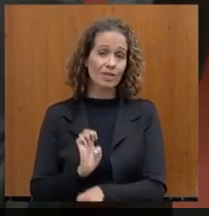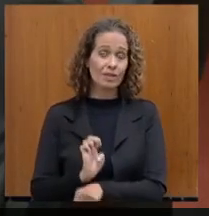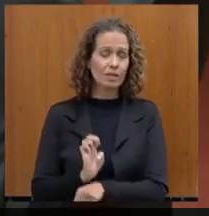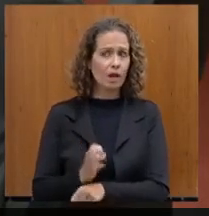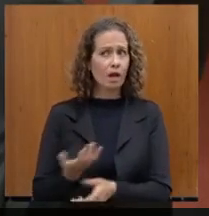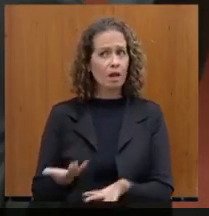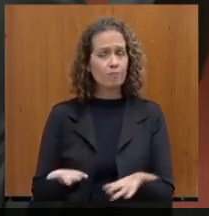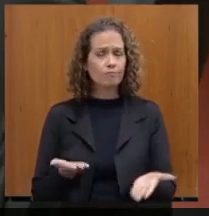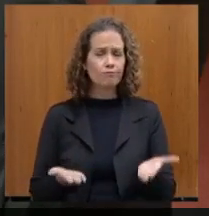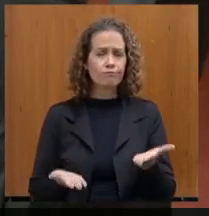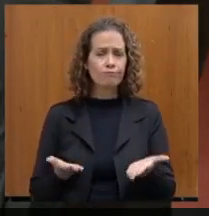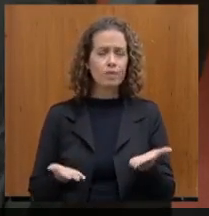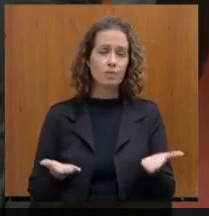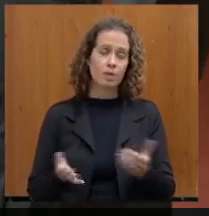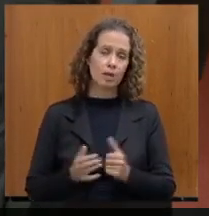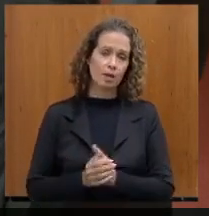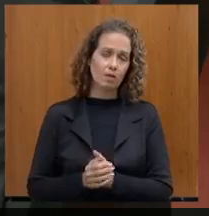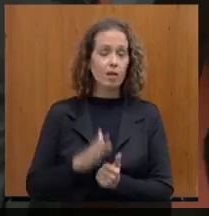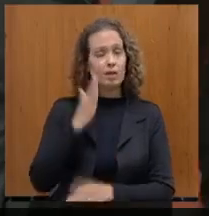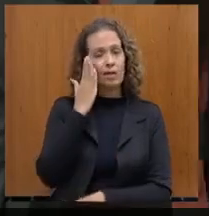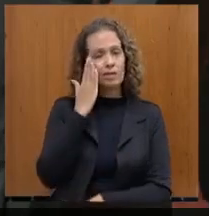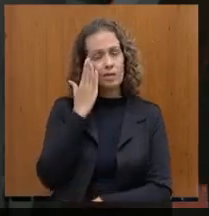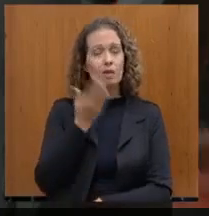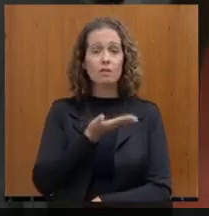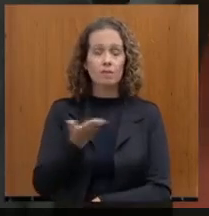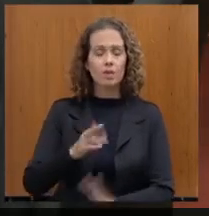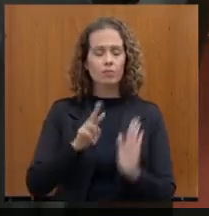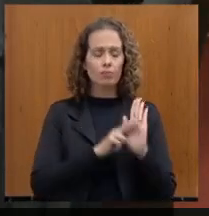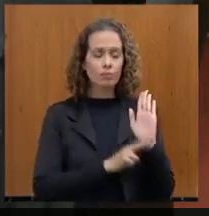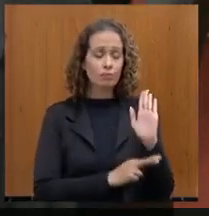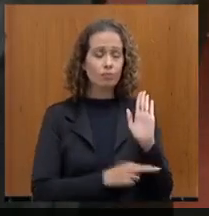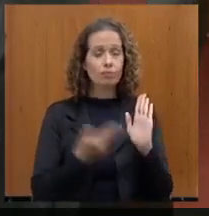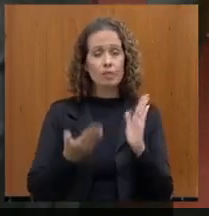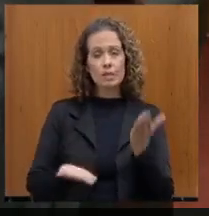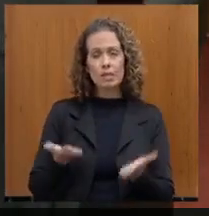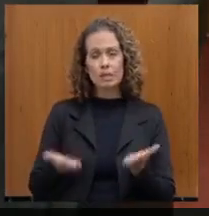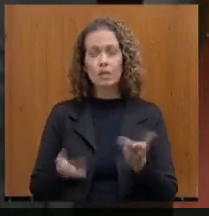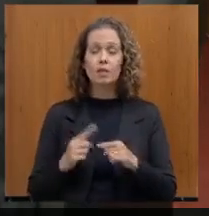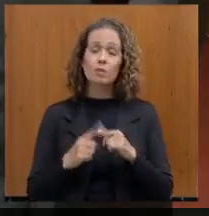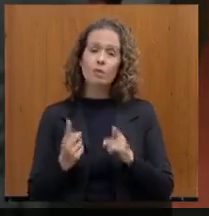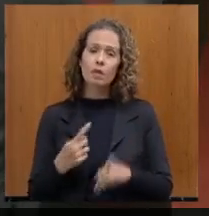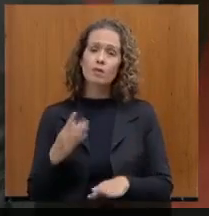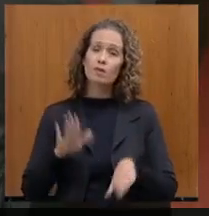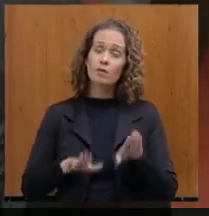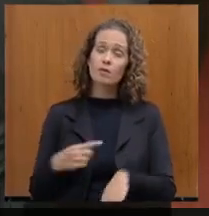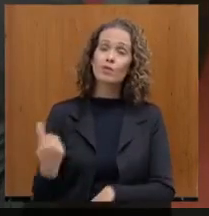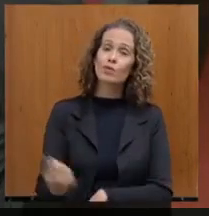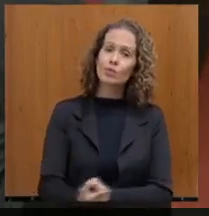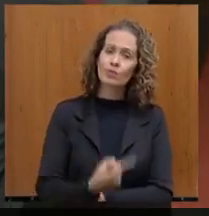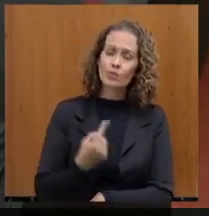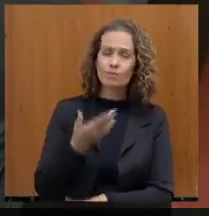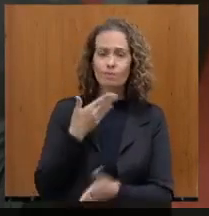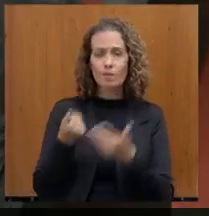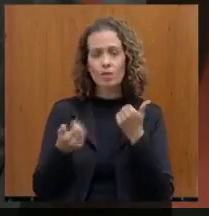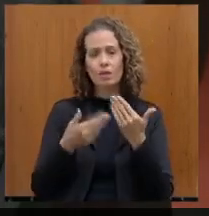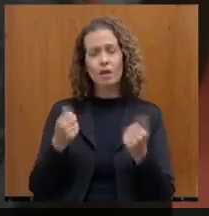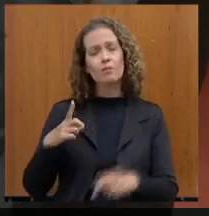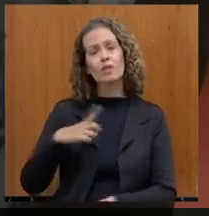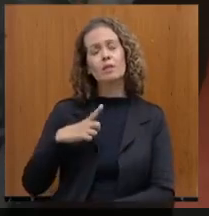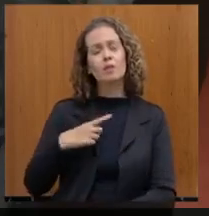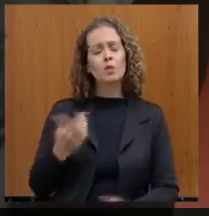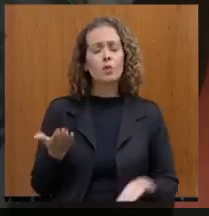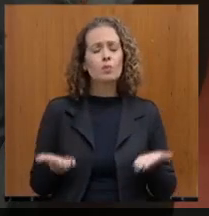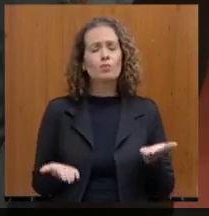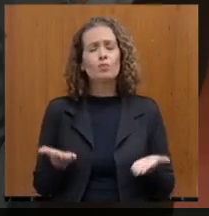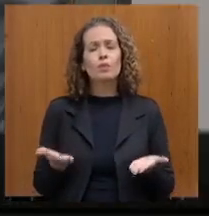regulador. Eu sei que vocês estão fazendo a regulação, mas, quem sabe, a gente pode acentuar uma regulação para haver um equilíbrio